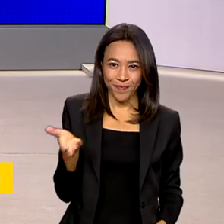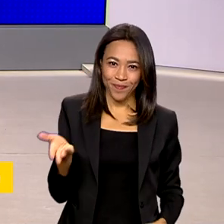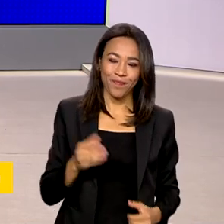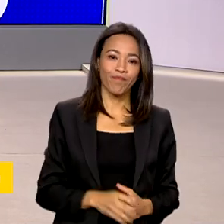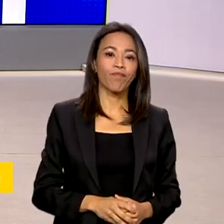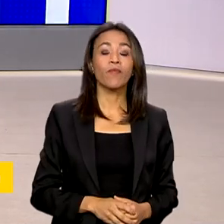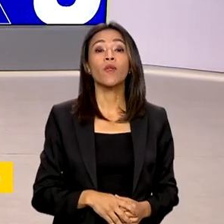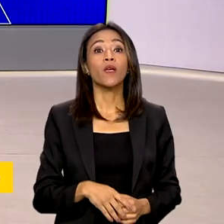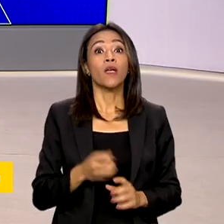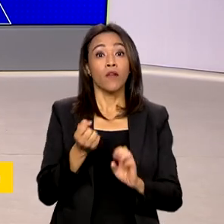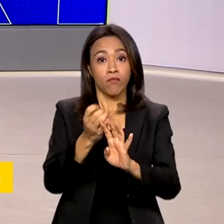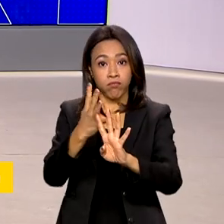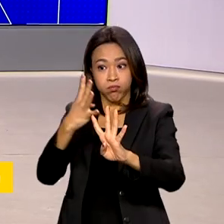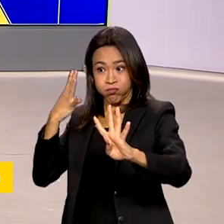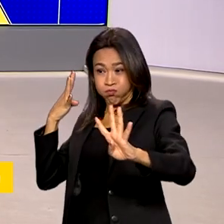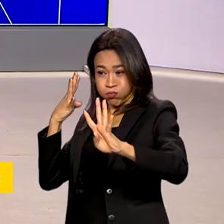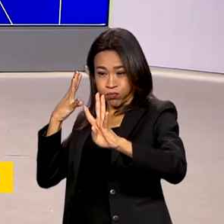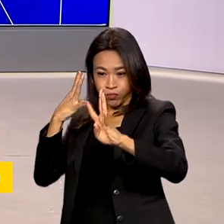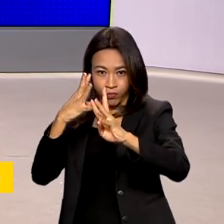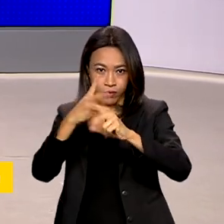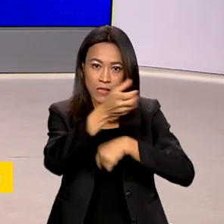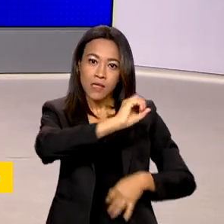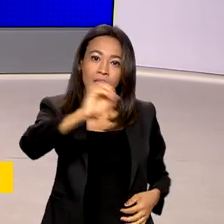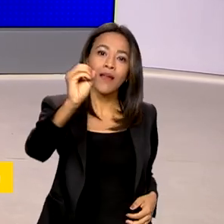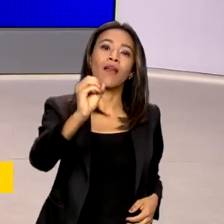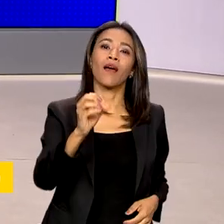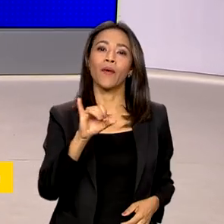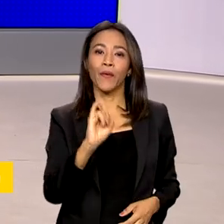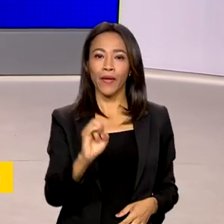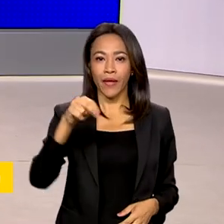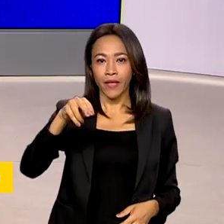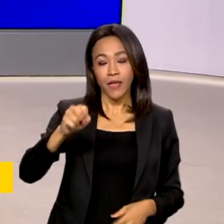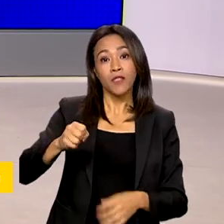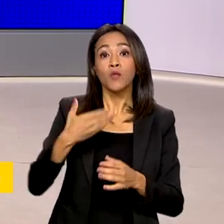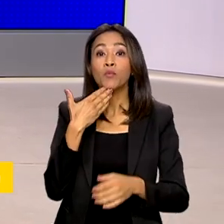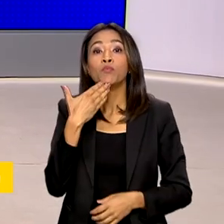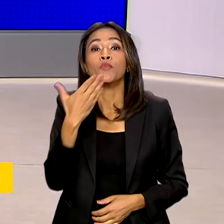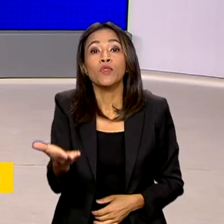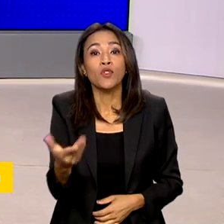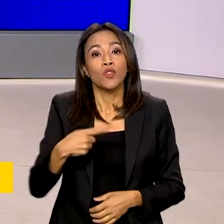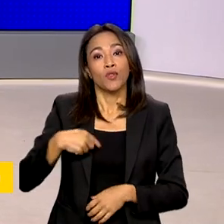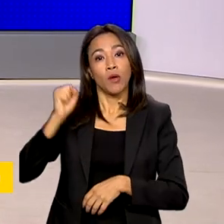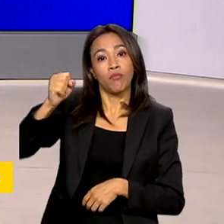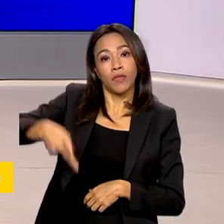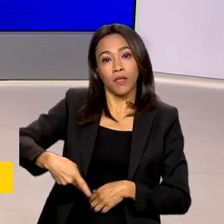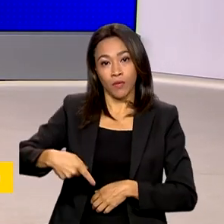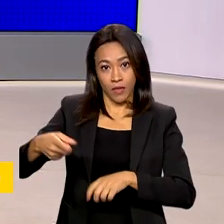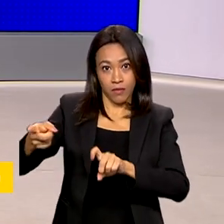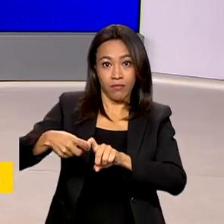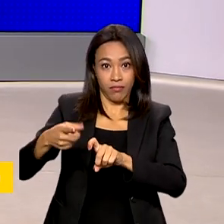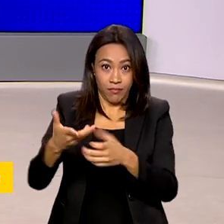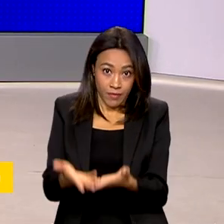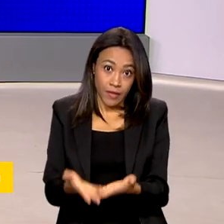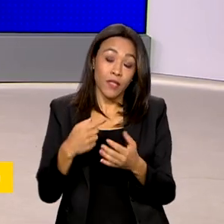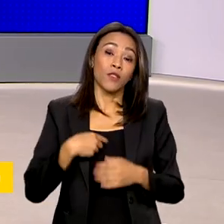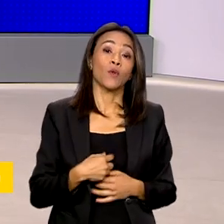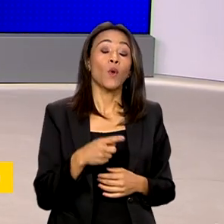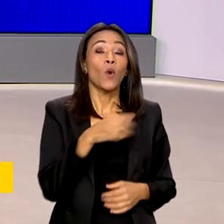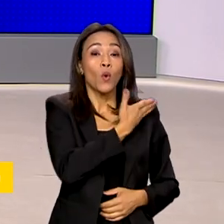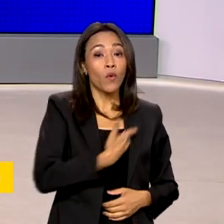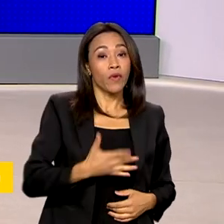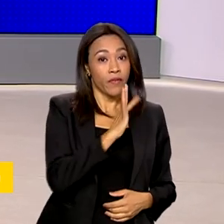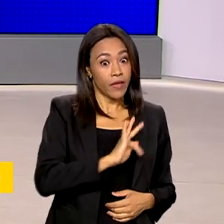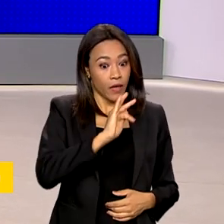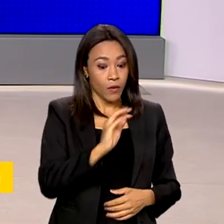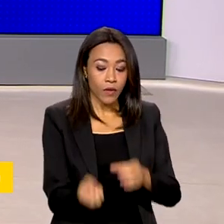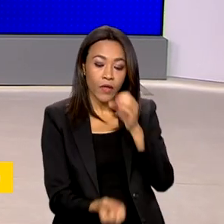Para zerar as filas das perícias médicas e pedidos de aposentadorias junto ao INSS, o governo federal criou